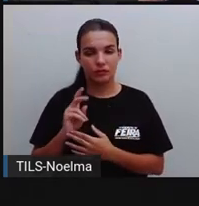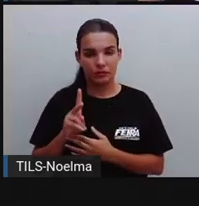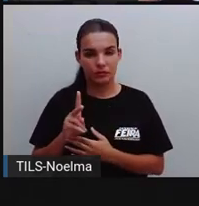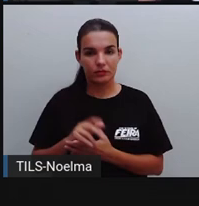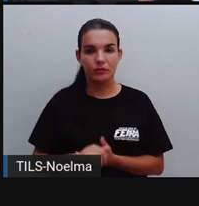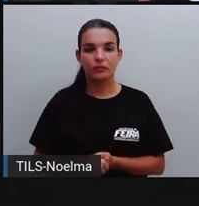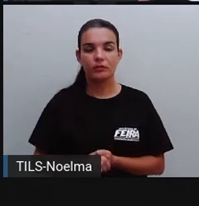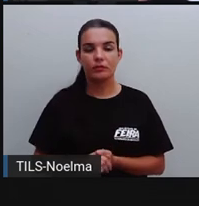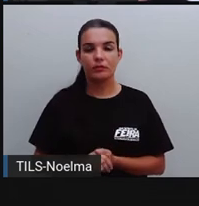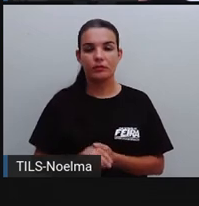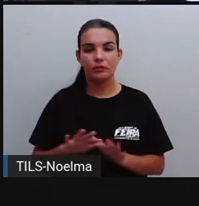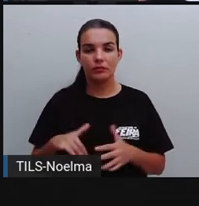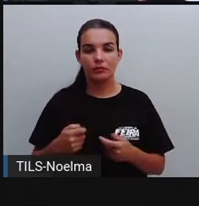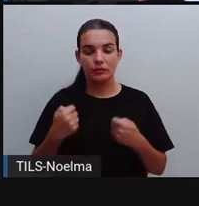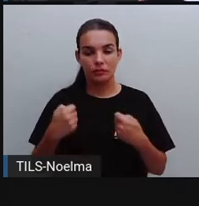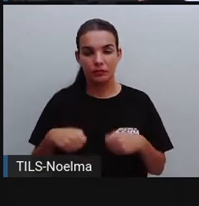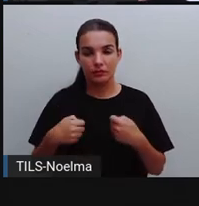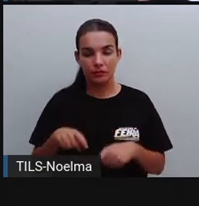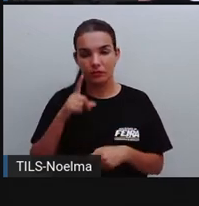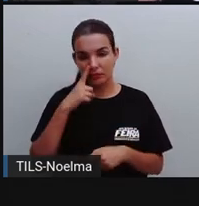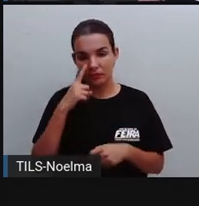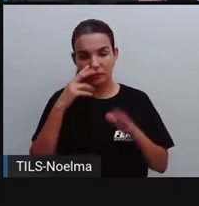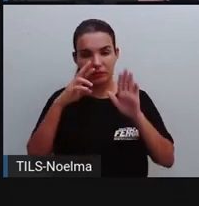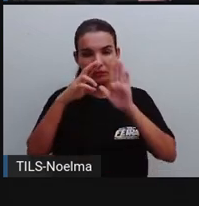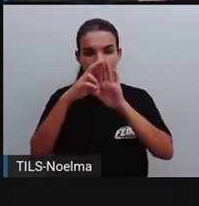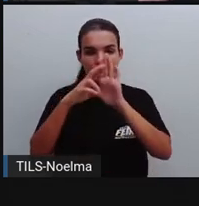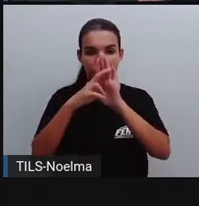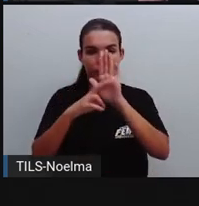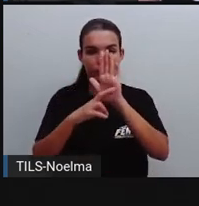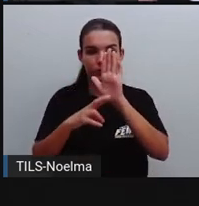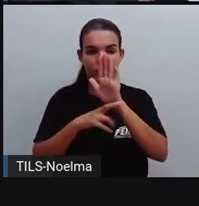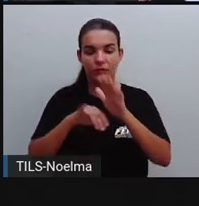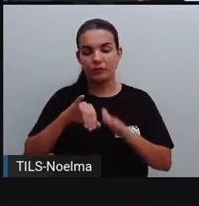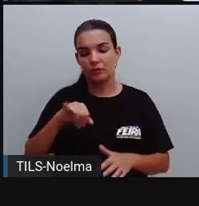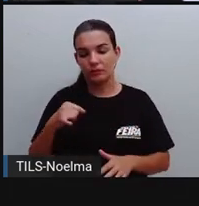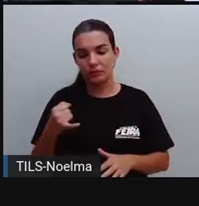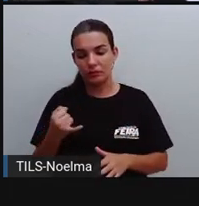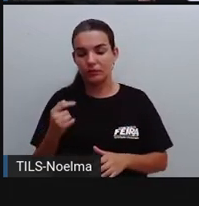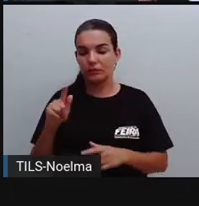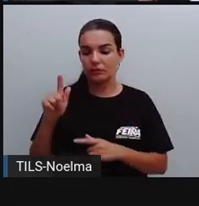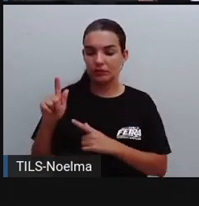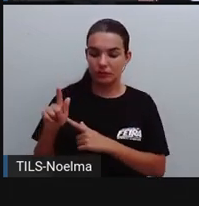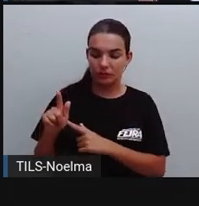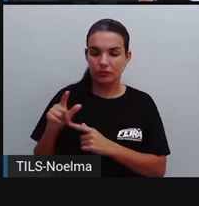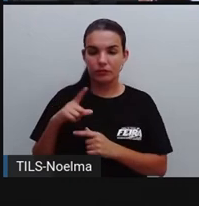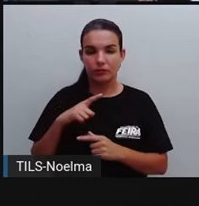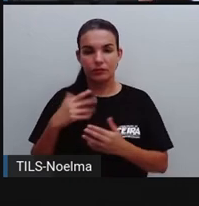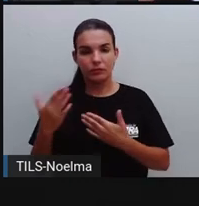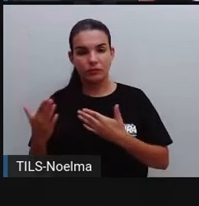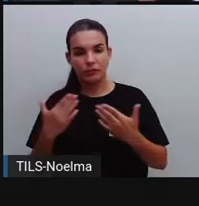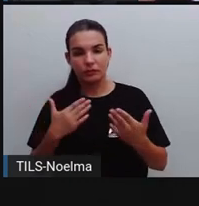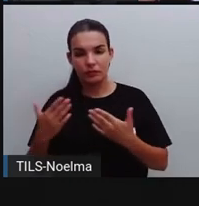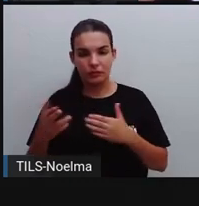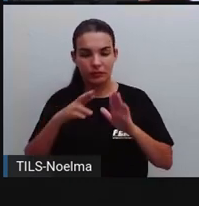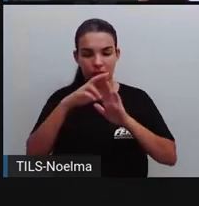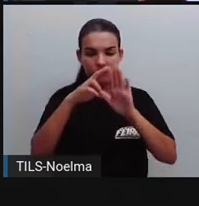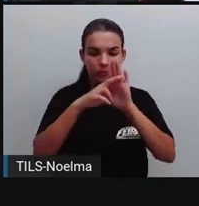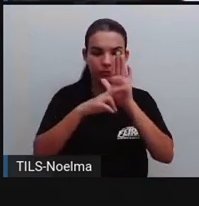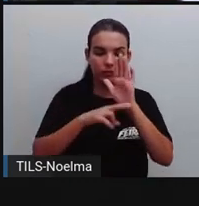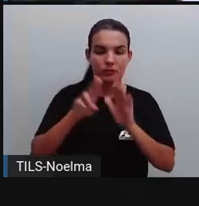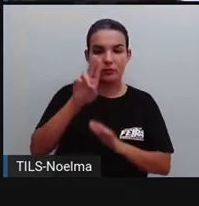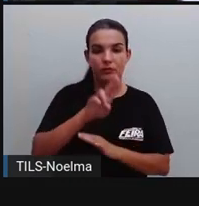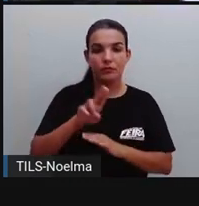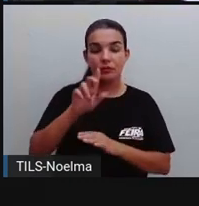Então por isso é interessante a gente saber se no som do G ou do G, dependendo aí das regras eu vou